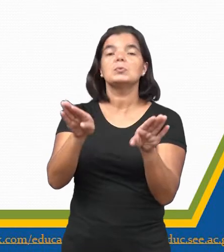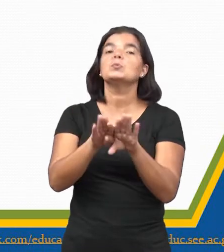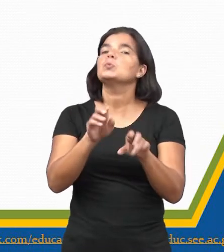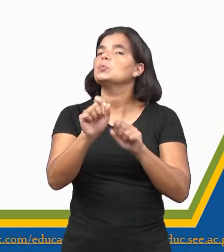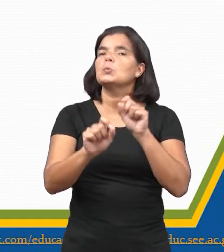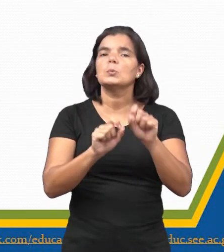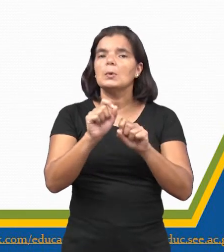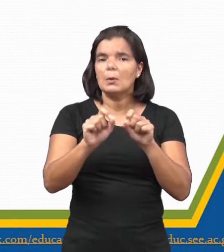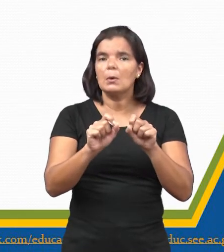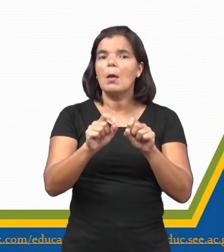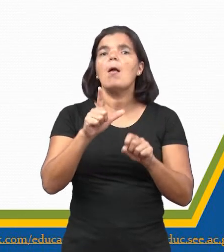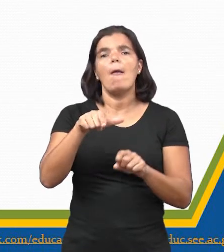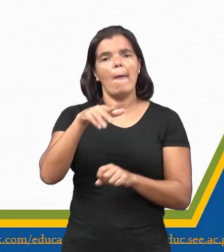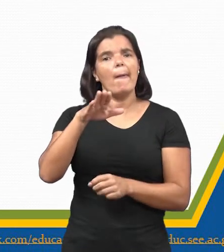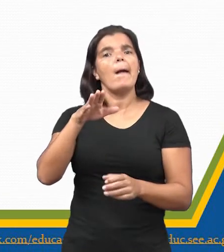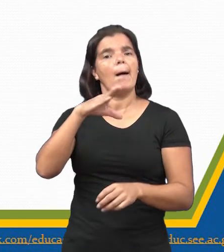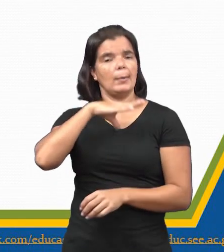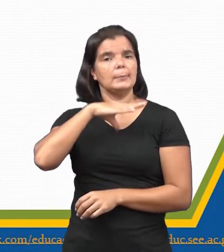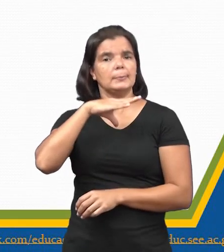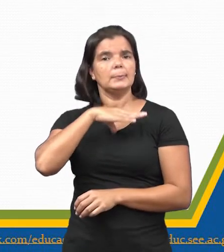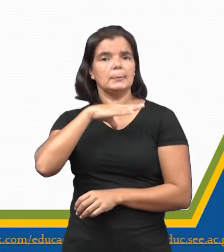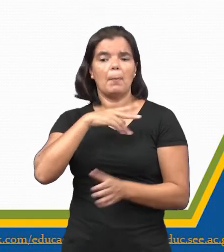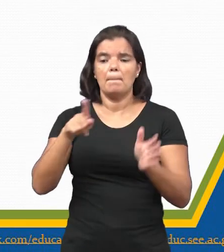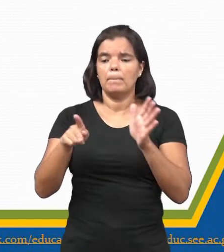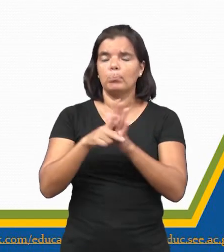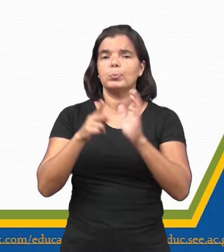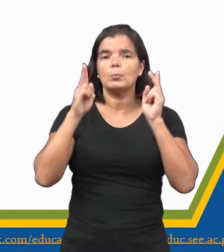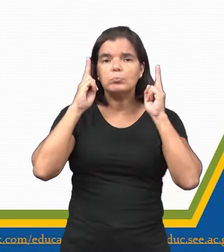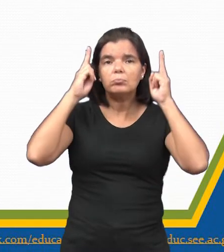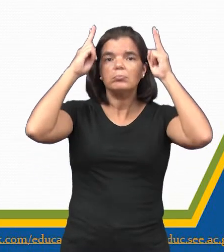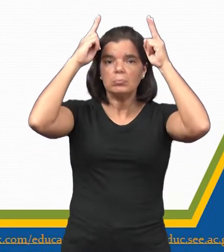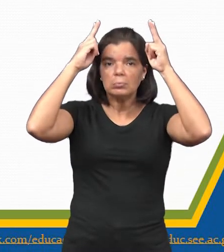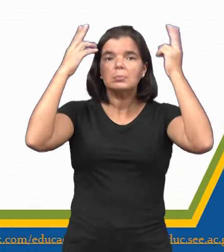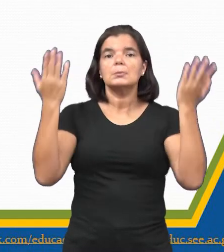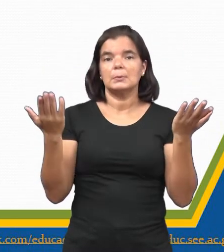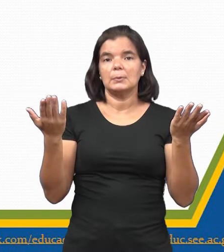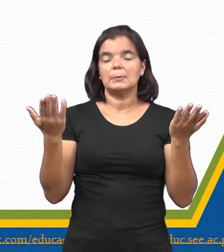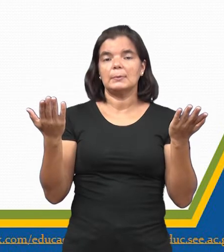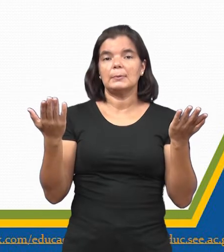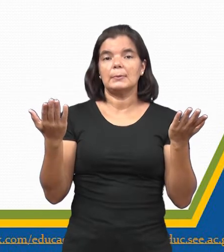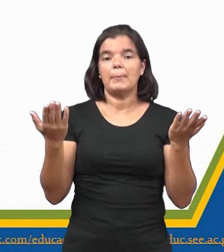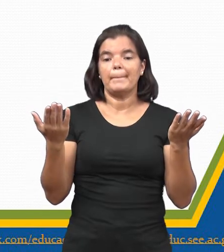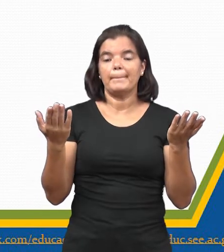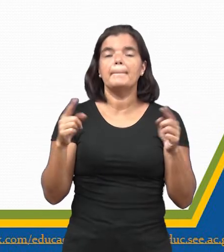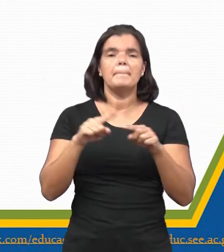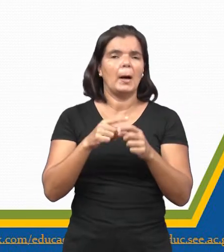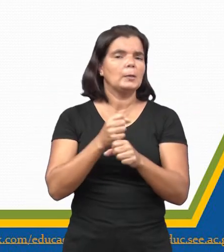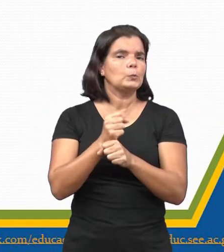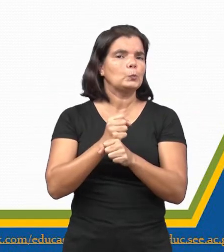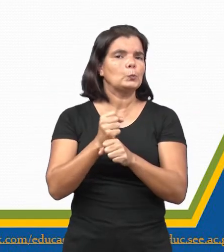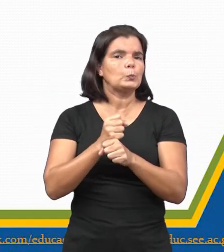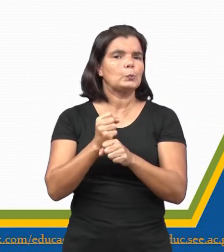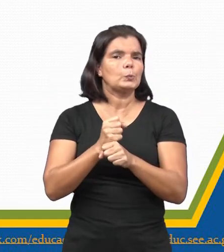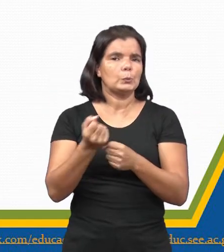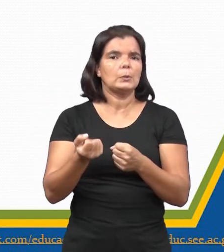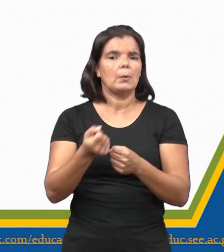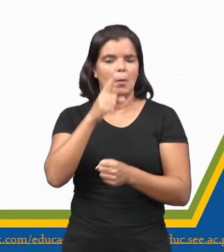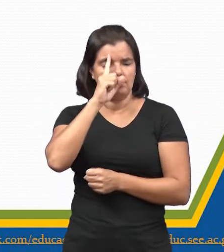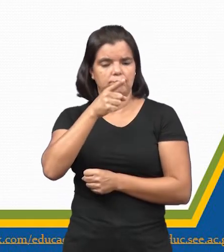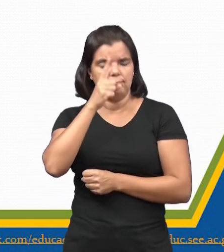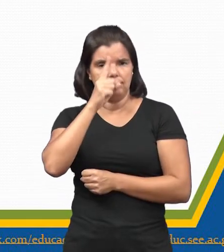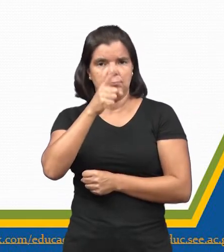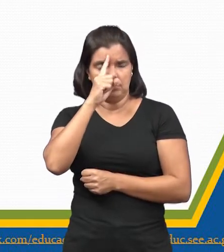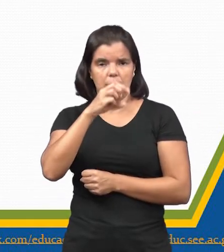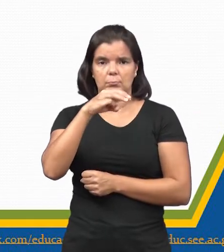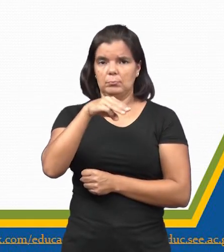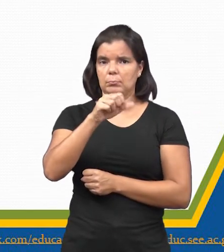foi o quê? Ela foi a cidade holandesa, né? Muito, é... Ficou muito tempo, muito período, sendo governada